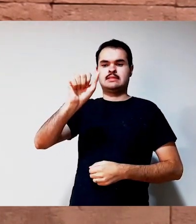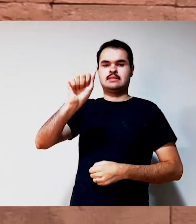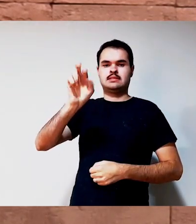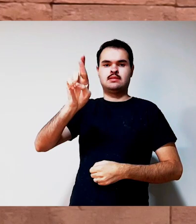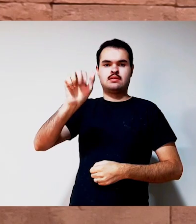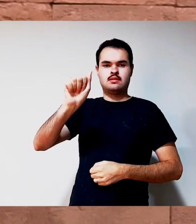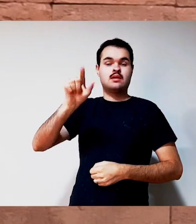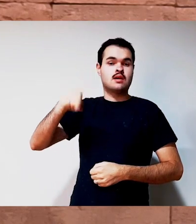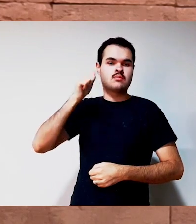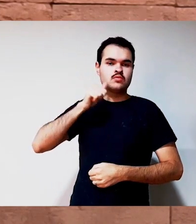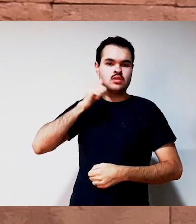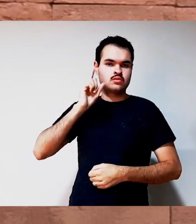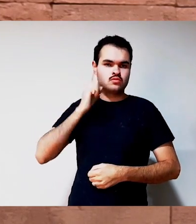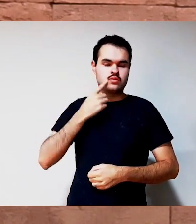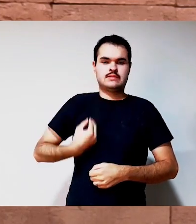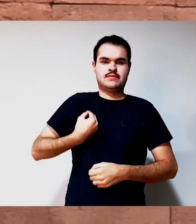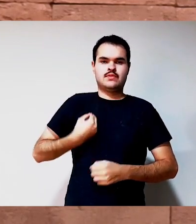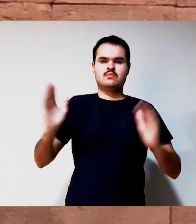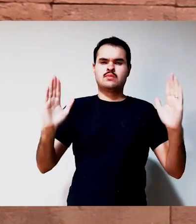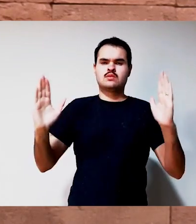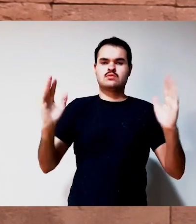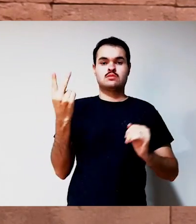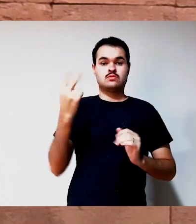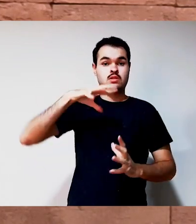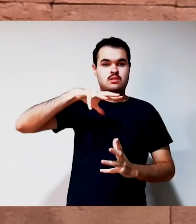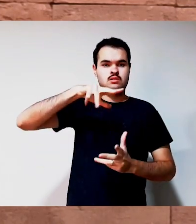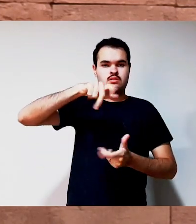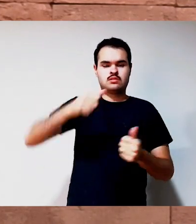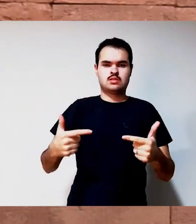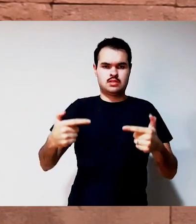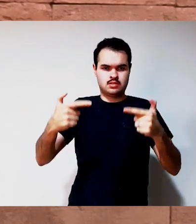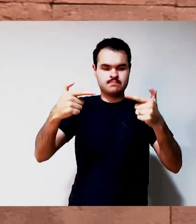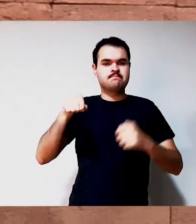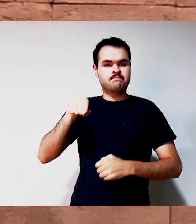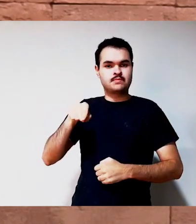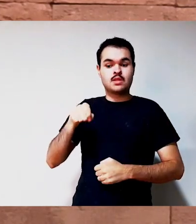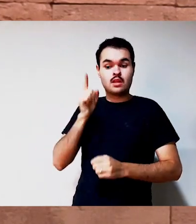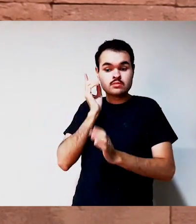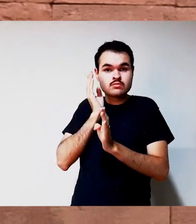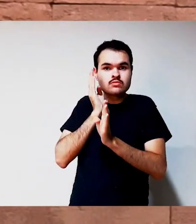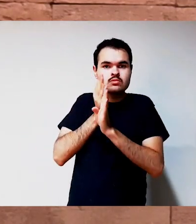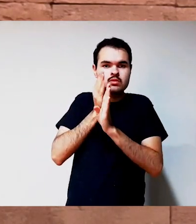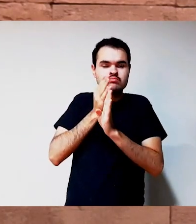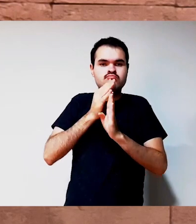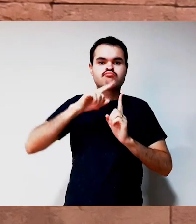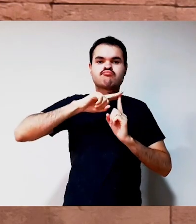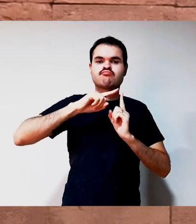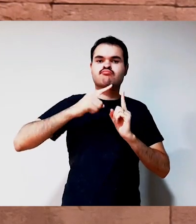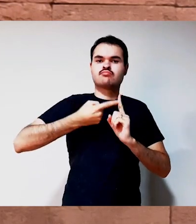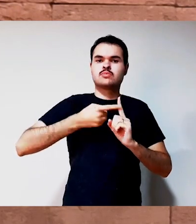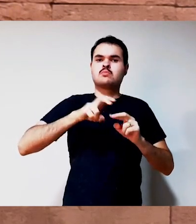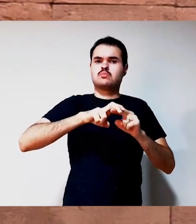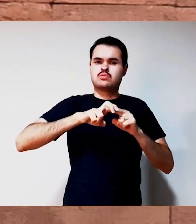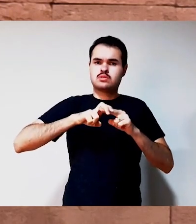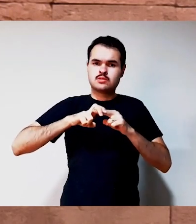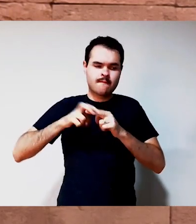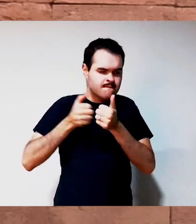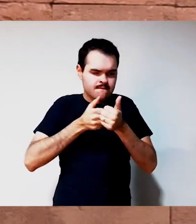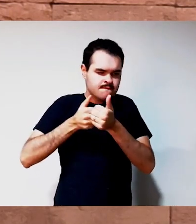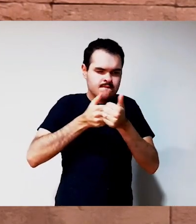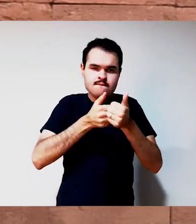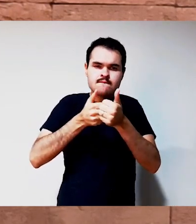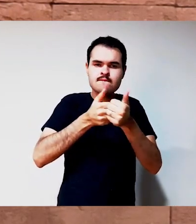perseguida e depois ela teve que ser afastada do seu bebê. Essa HQ foi lançada na Semana de Letras Libras da